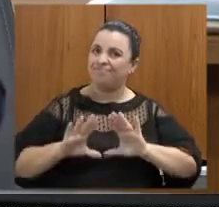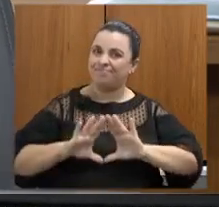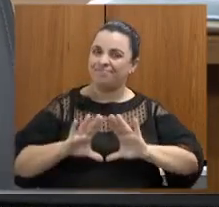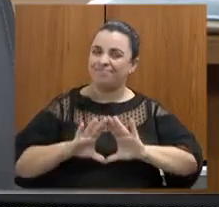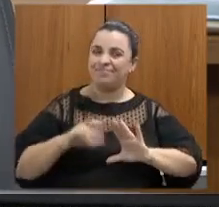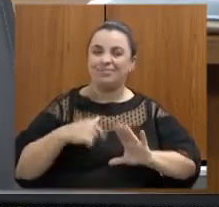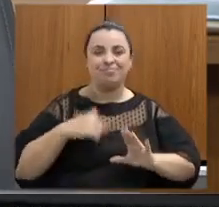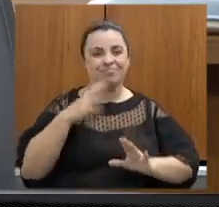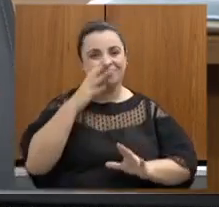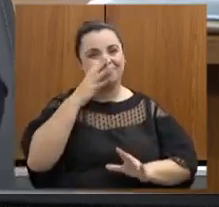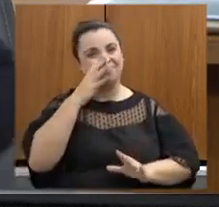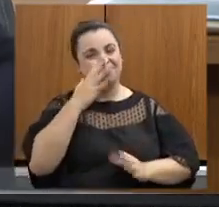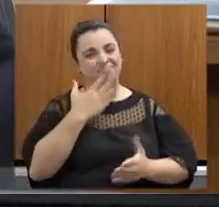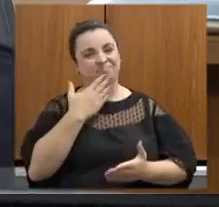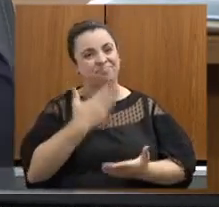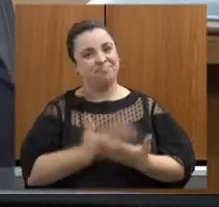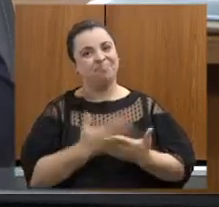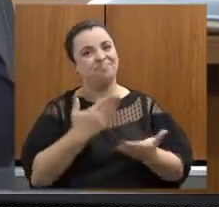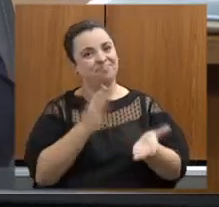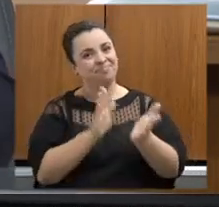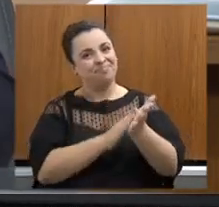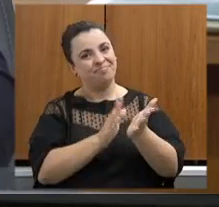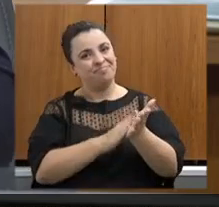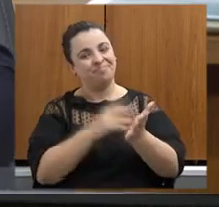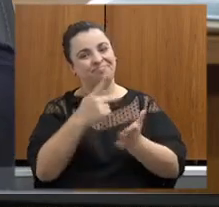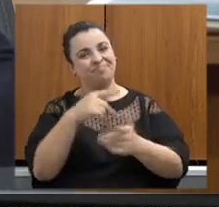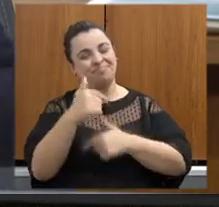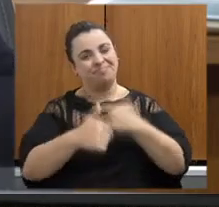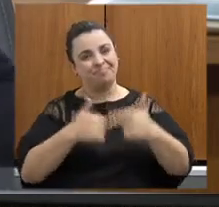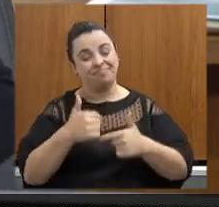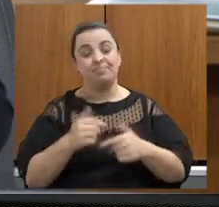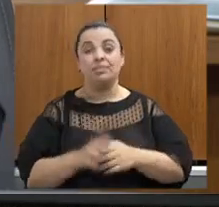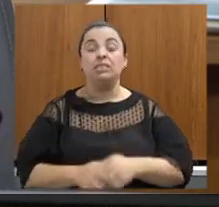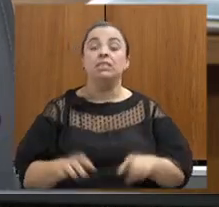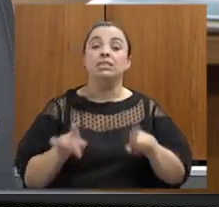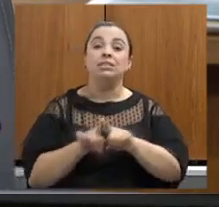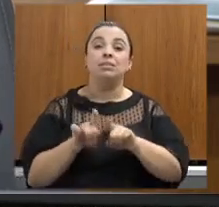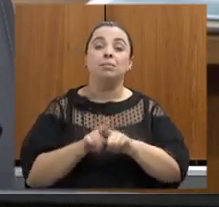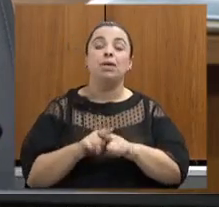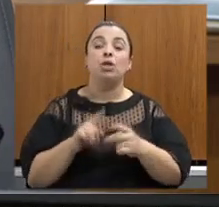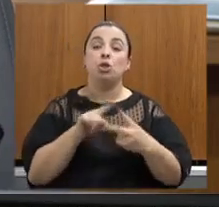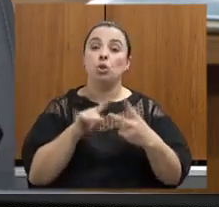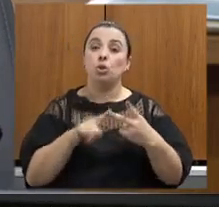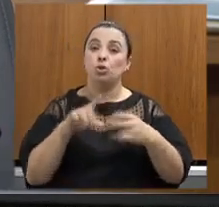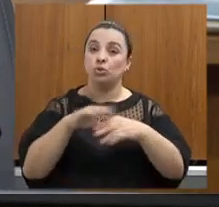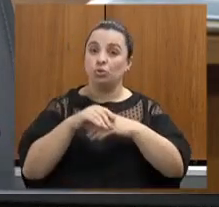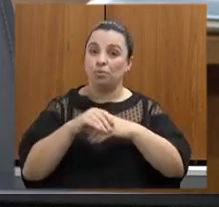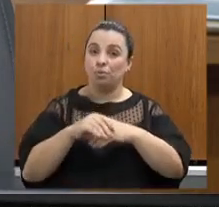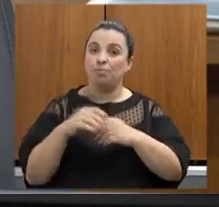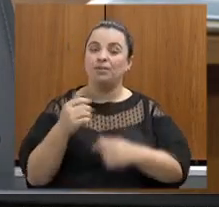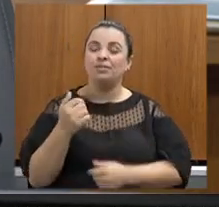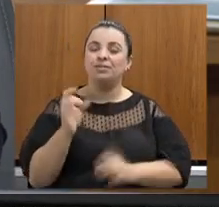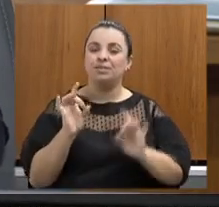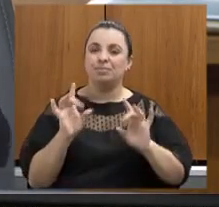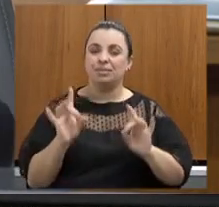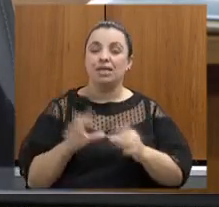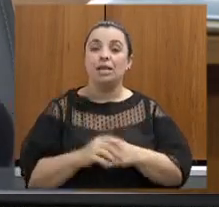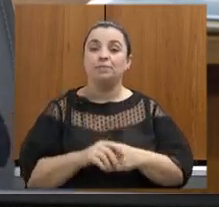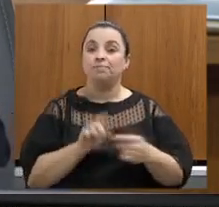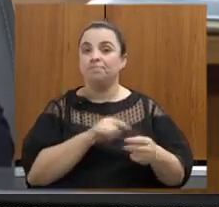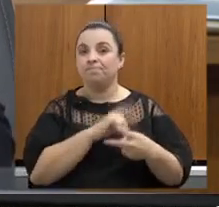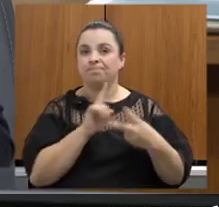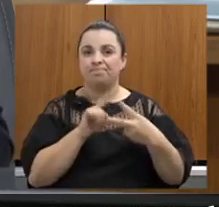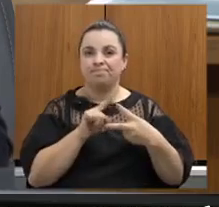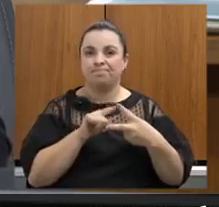admiração por isso e fazer também dois cumprimentos aqui especiais ao